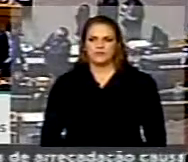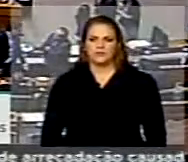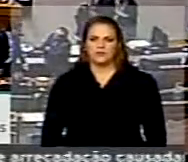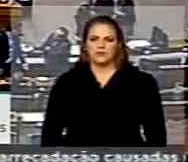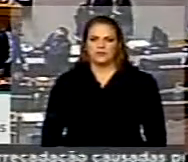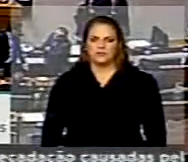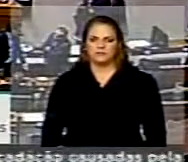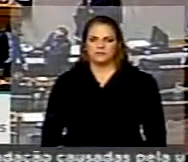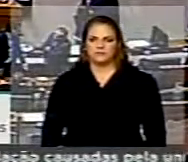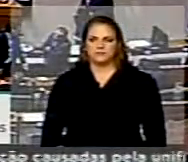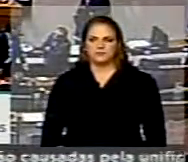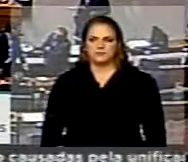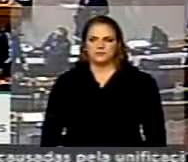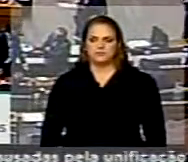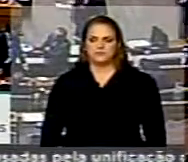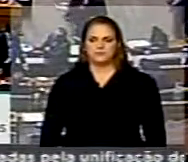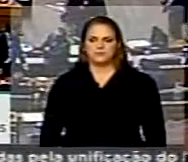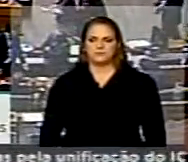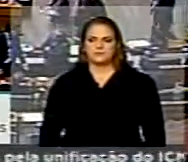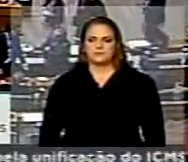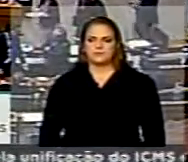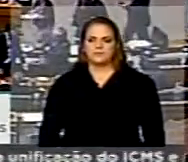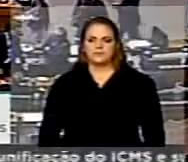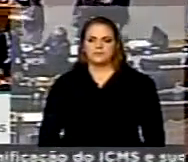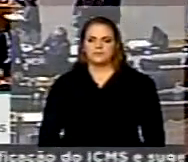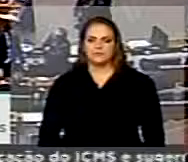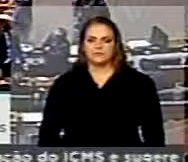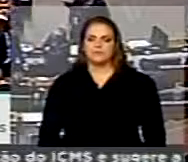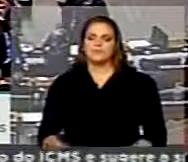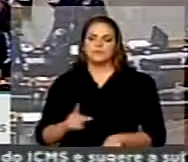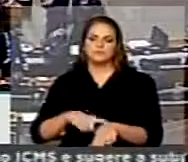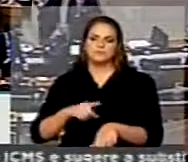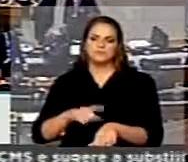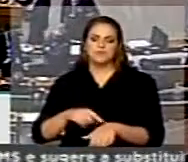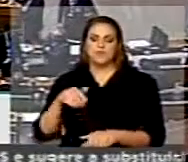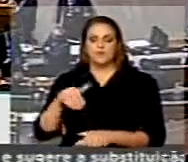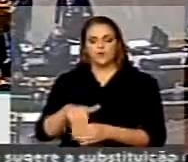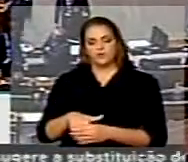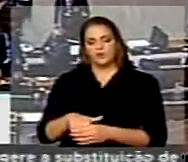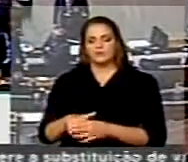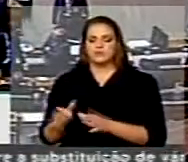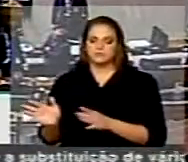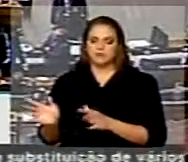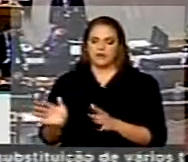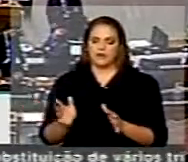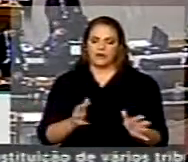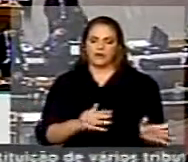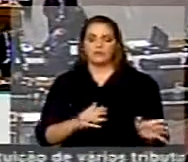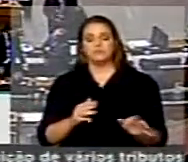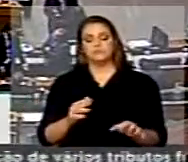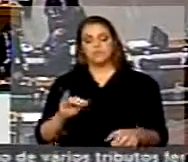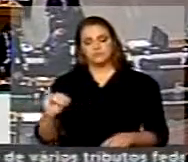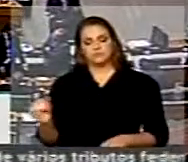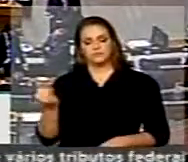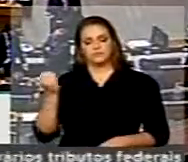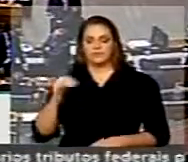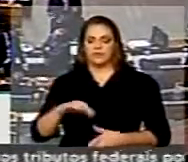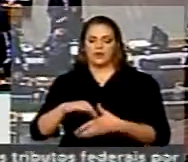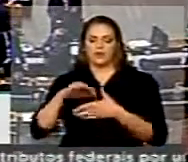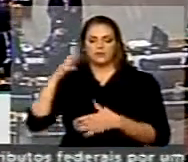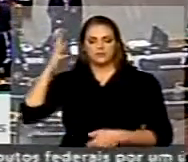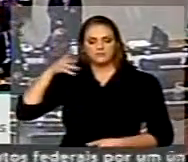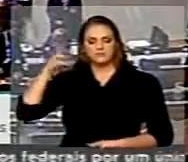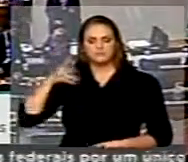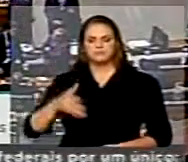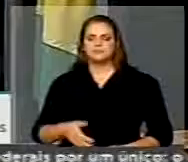Os líderes partidários continuam falando neste período de votação da primeira medida provisória que está na pauta. Senhoras e senhores